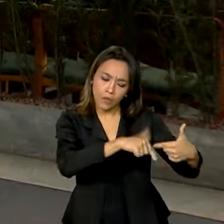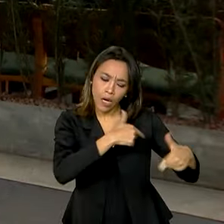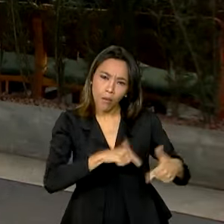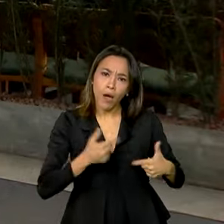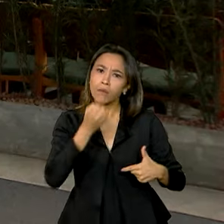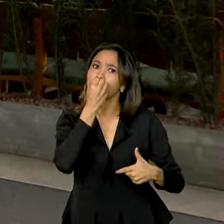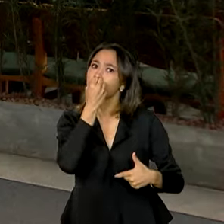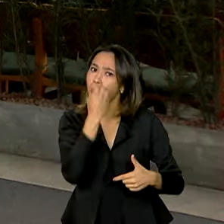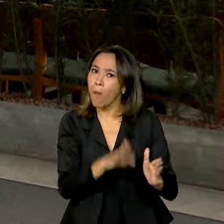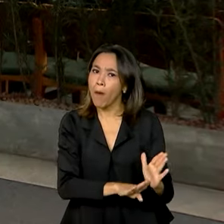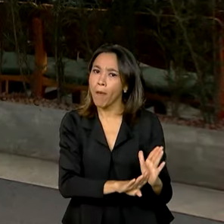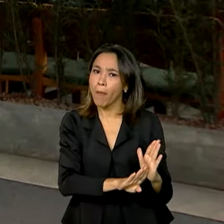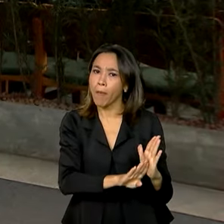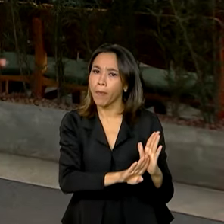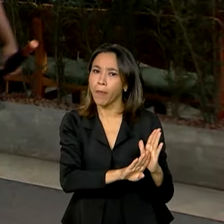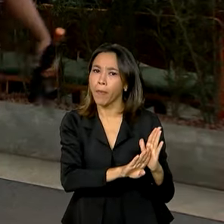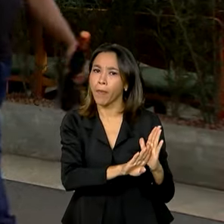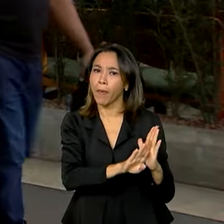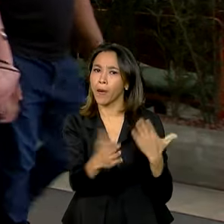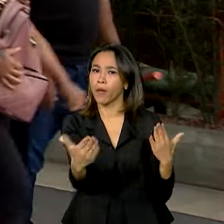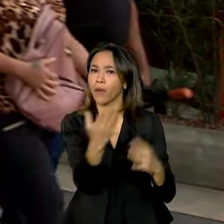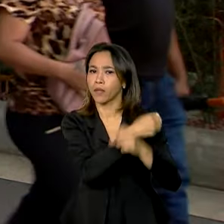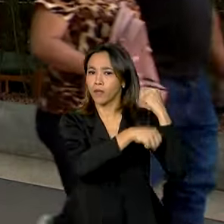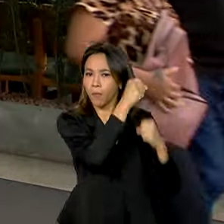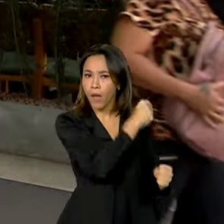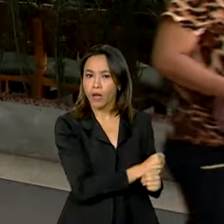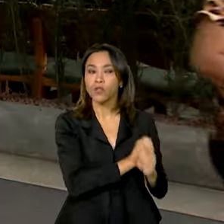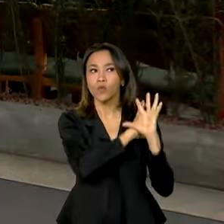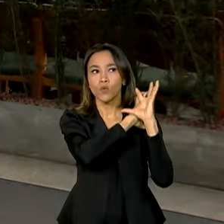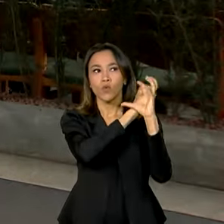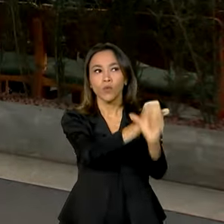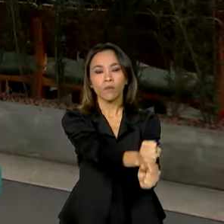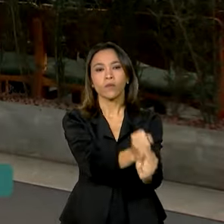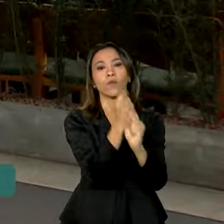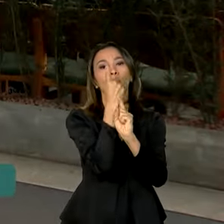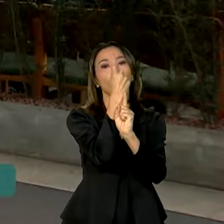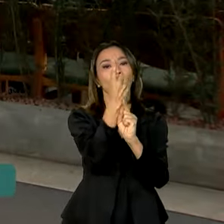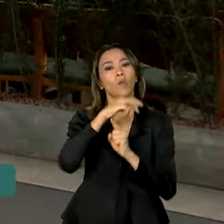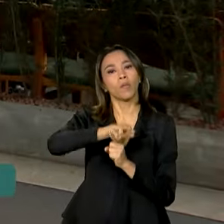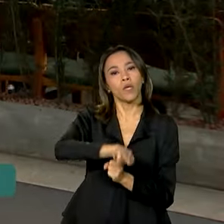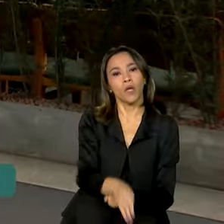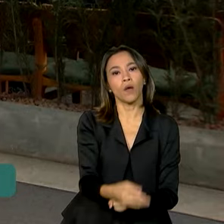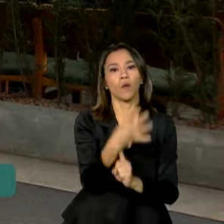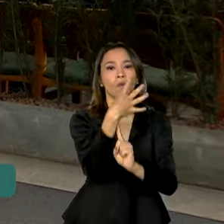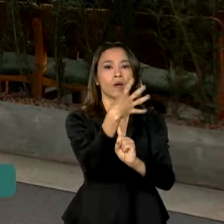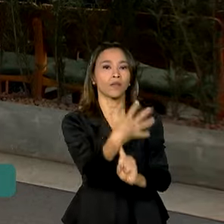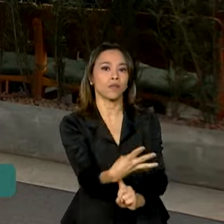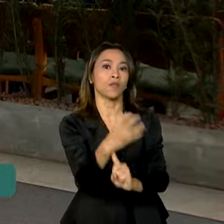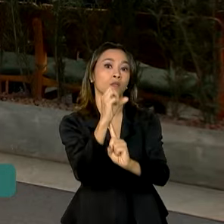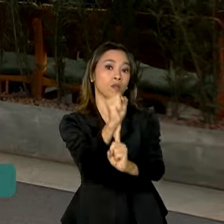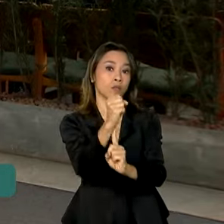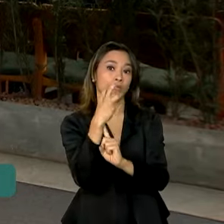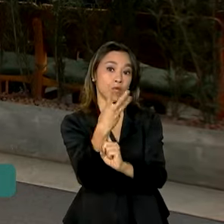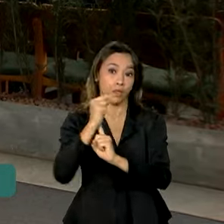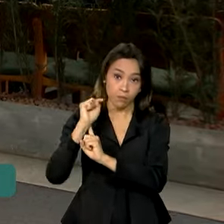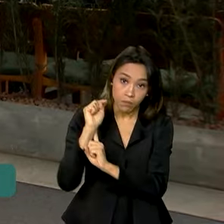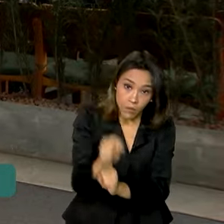desde o ano passado, que foi fechado com um saldo de 1.483